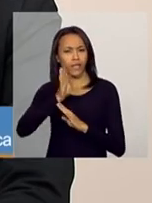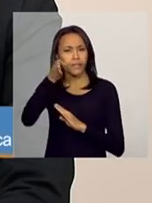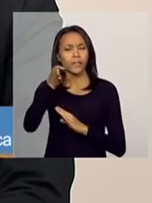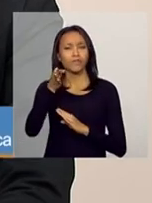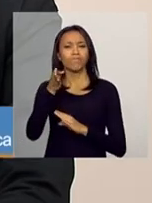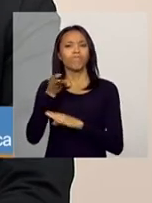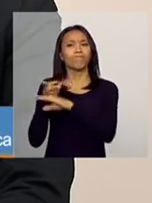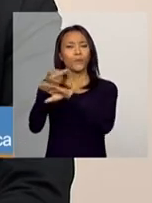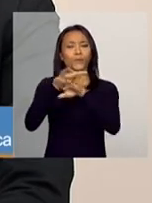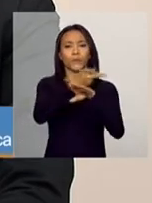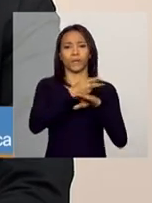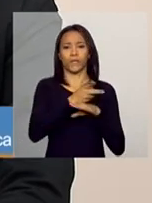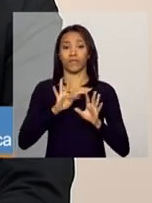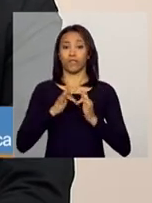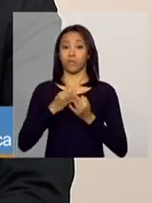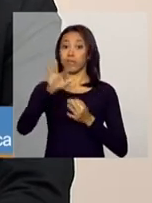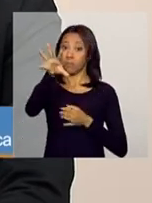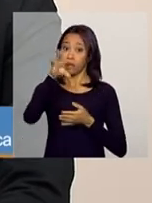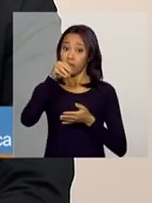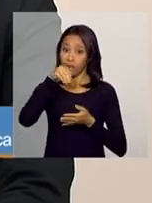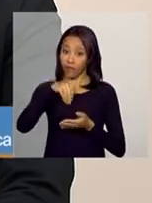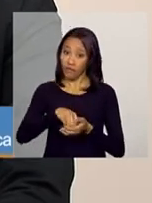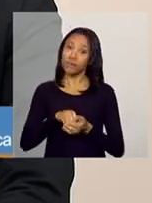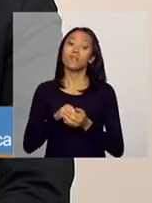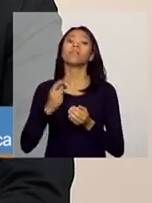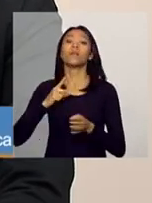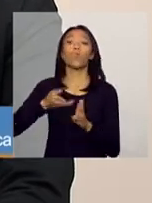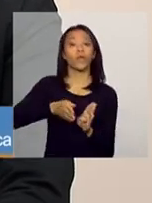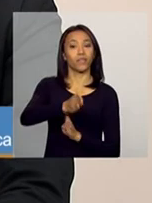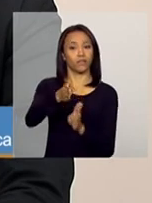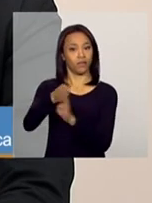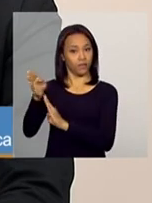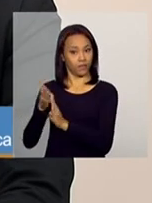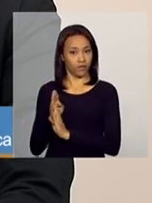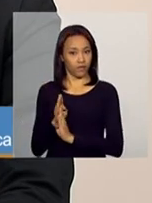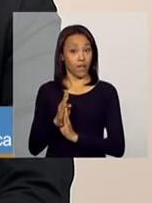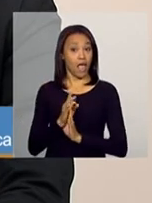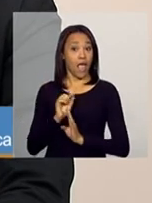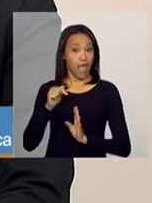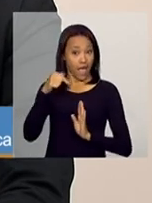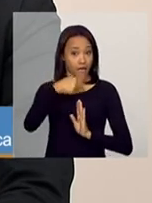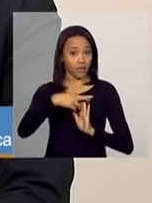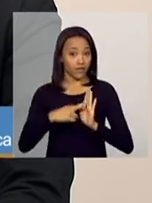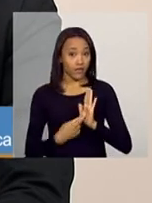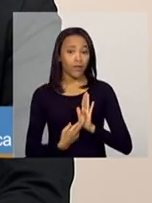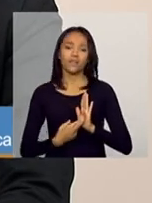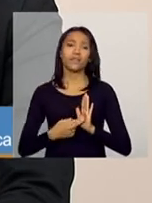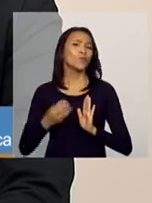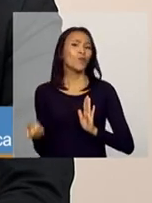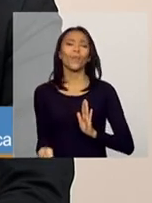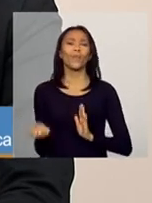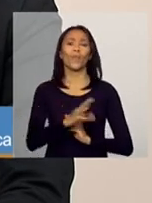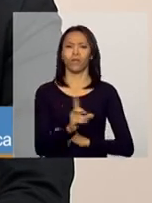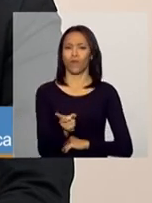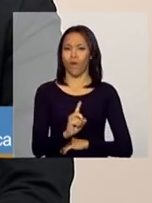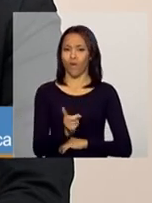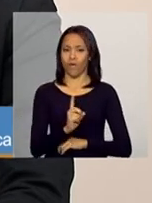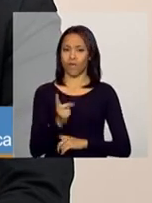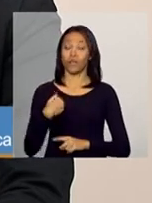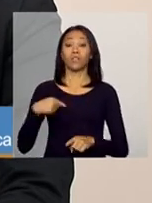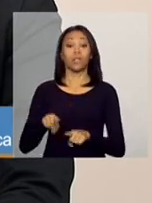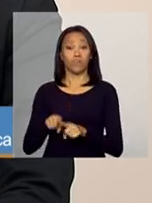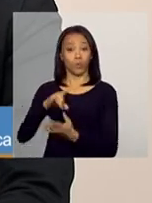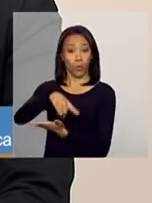para inserção delas no acompanhamento familiar. Essa diretriz, ela não é diretriz nova. O protocolo de gestão